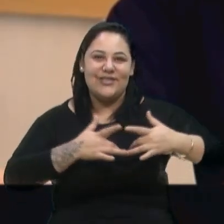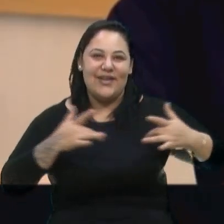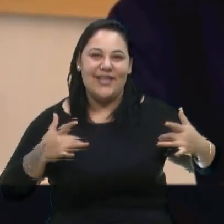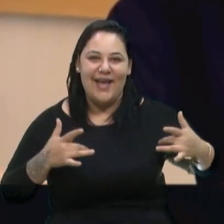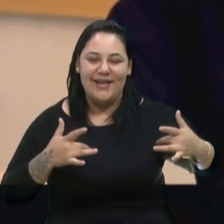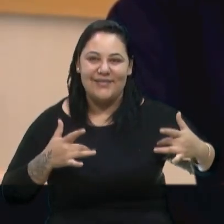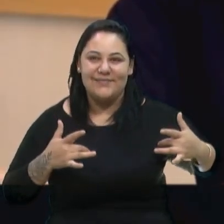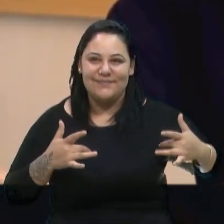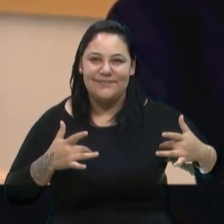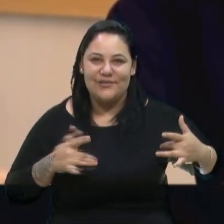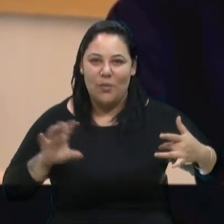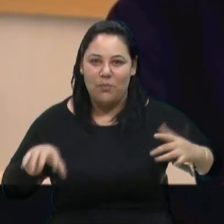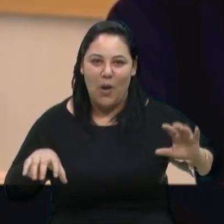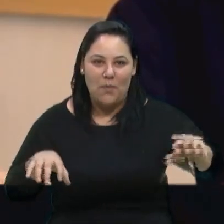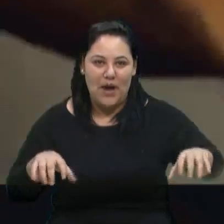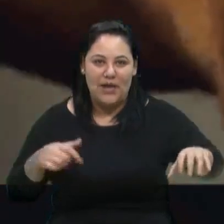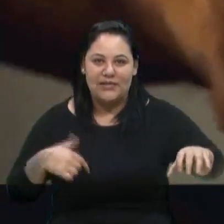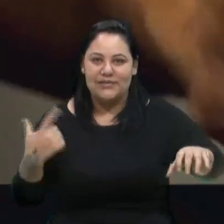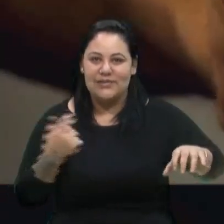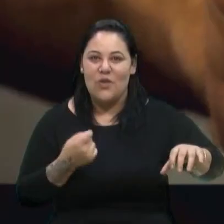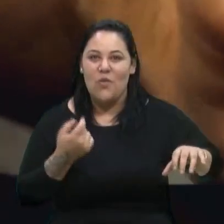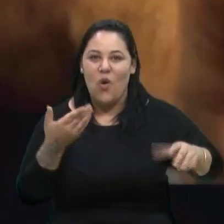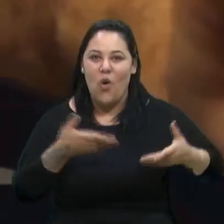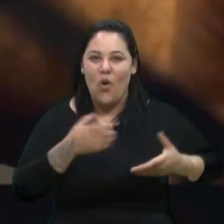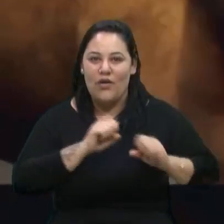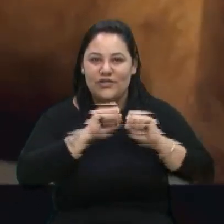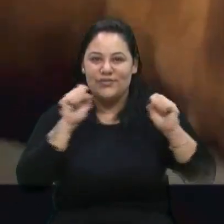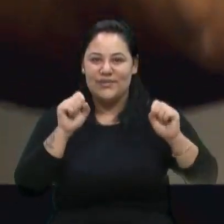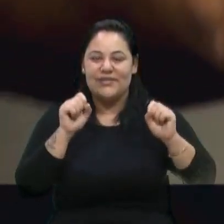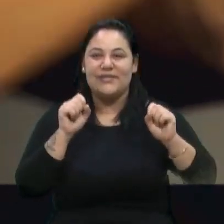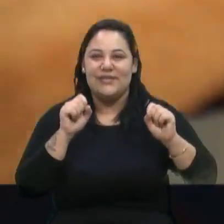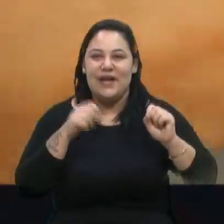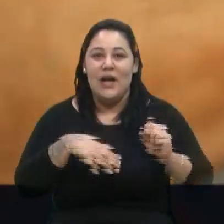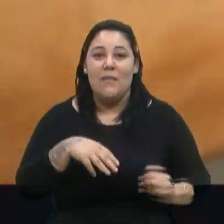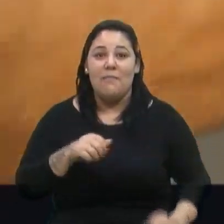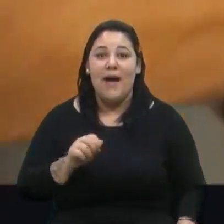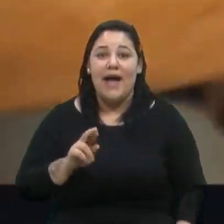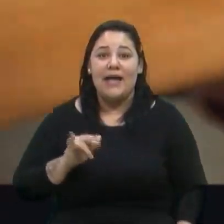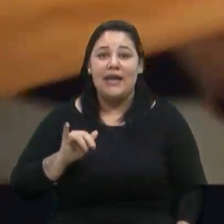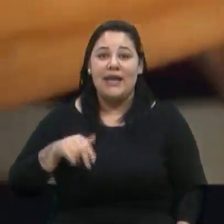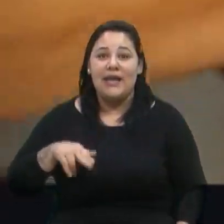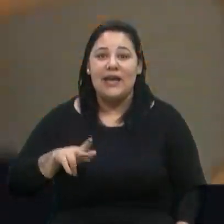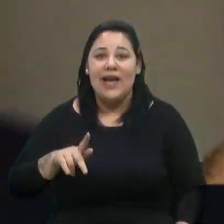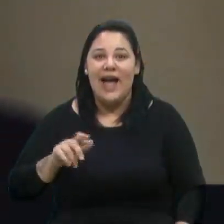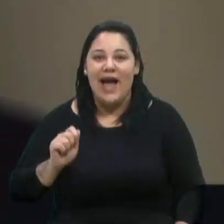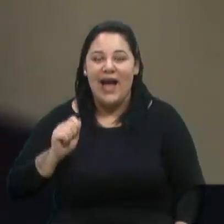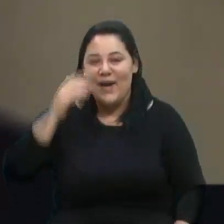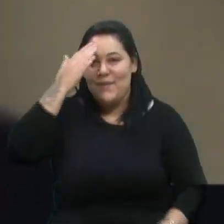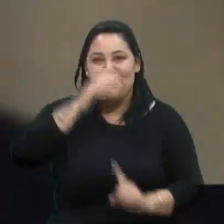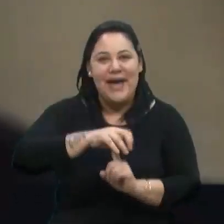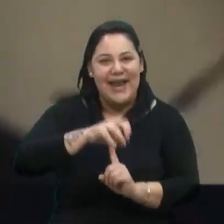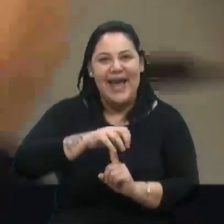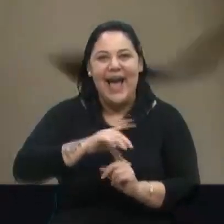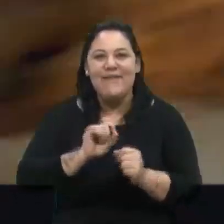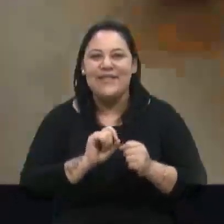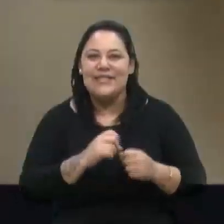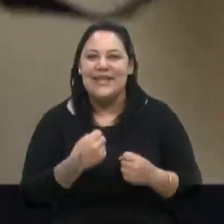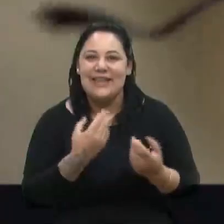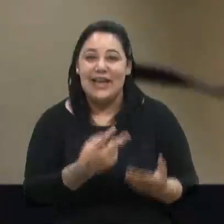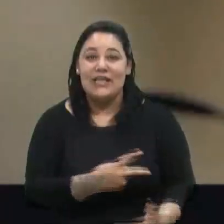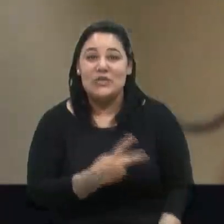ficaram lá. E saímos hoje de manhã para vir aqui a Maringá para fazer a entrega das duas próteses primeiras.